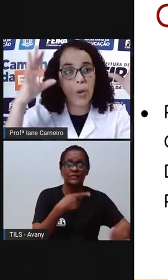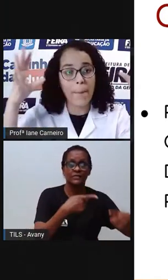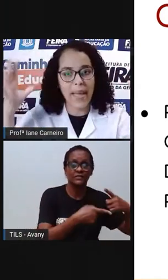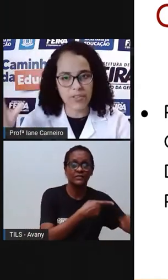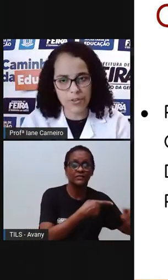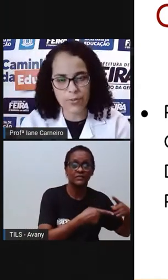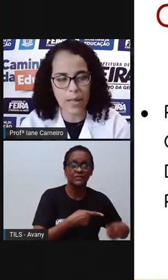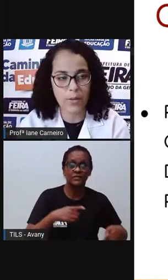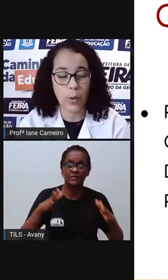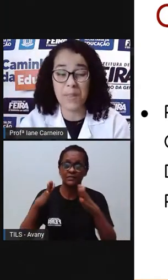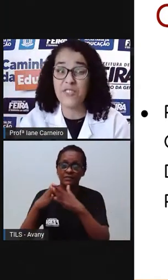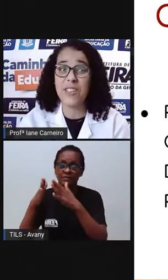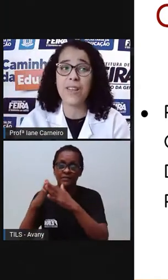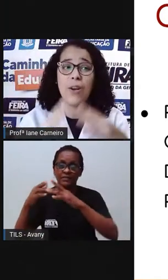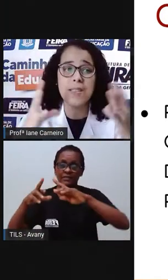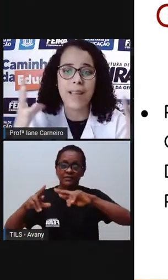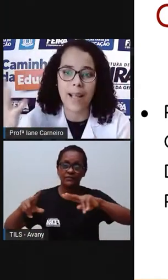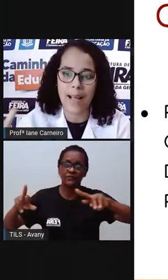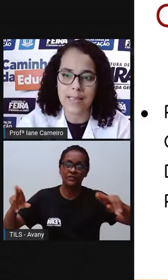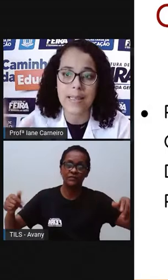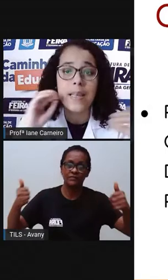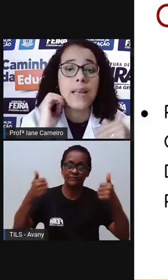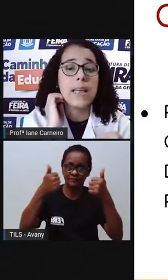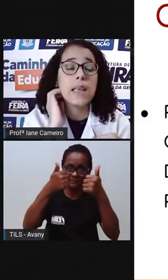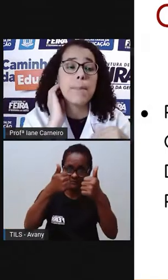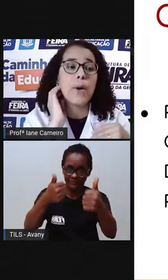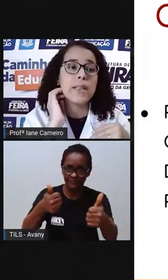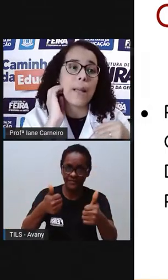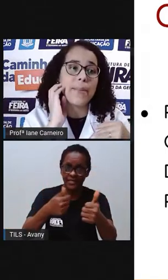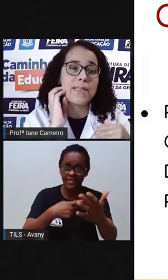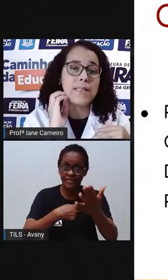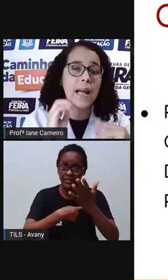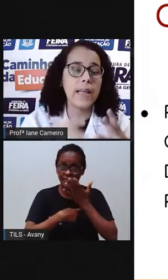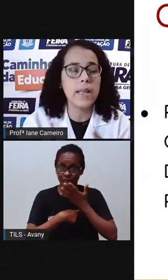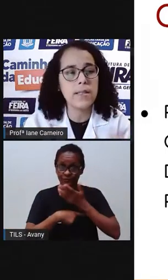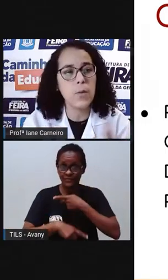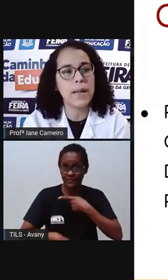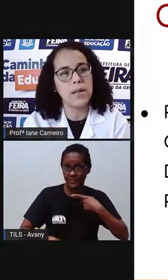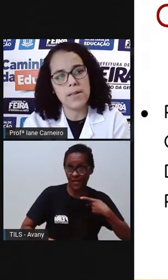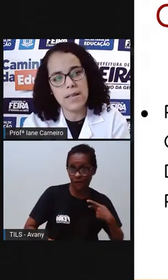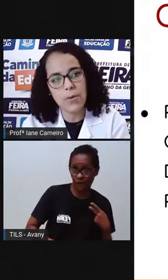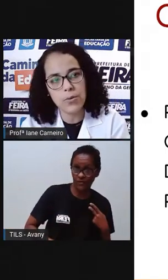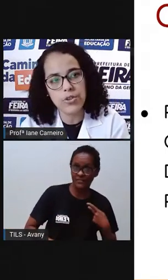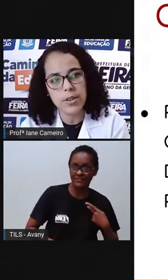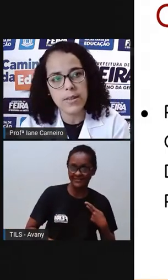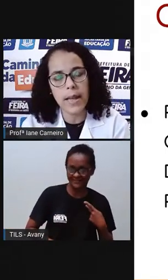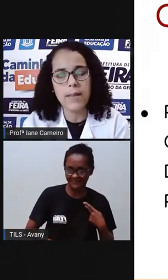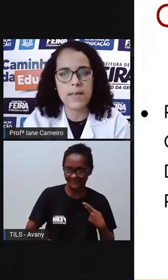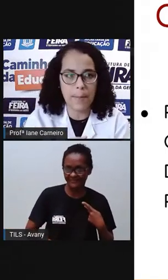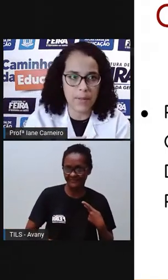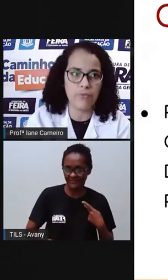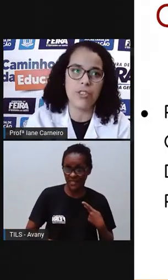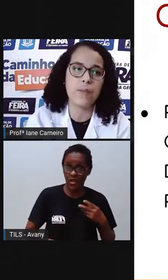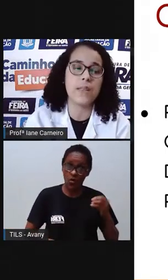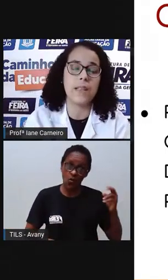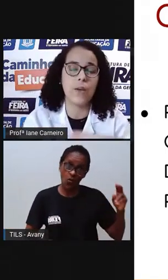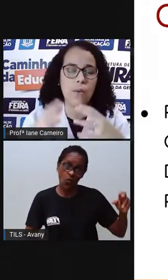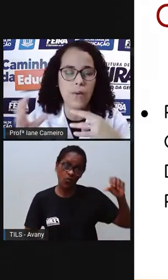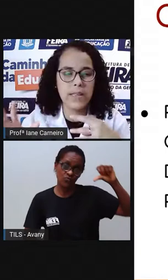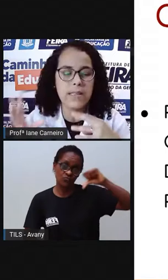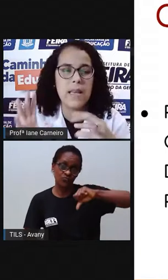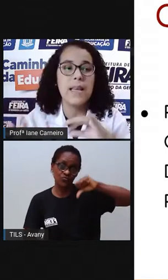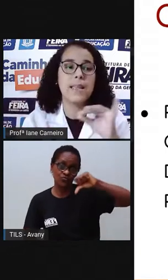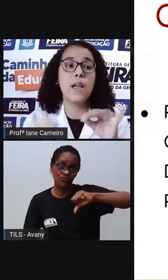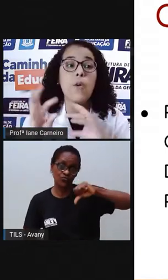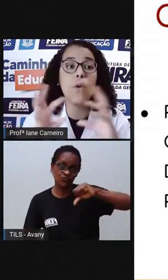ambiente doméstico, do ambiente da nossa casa, que podem apresentar risco para a nossa saúde, né? Vocês sabiam disso? Que tem